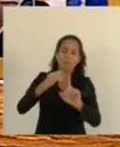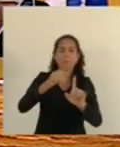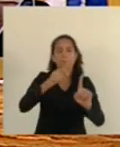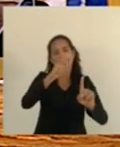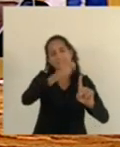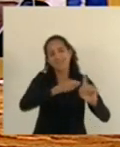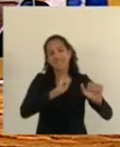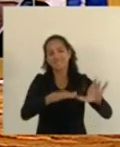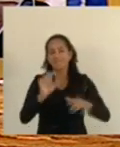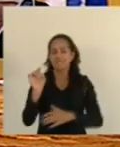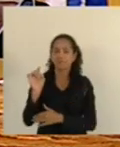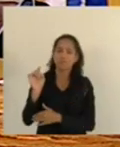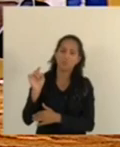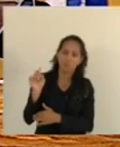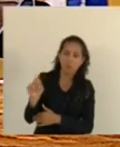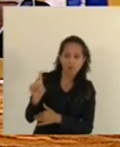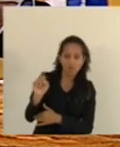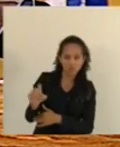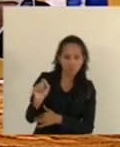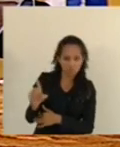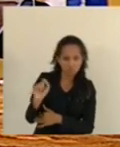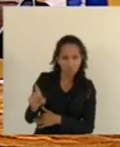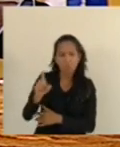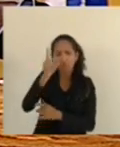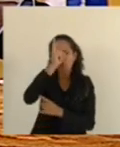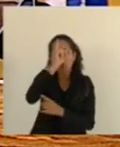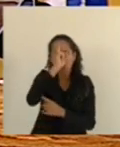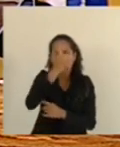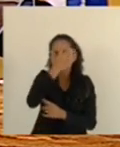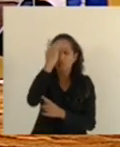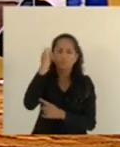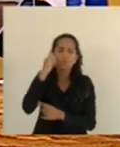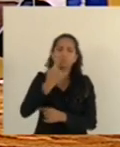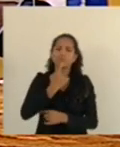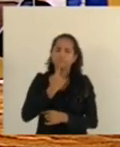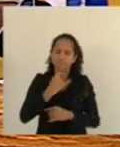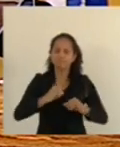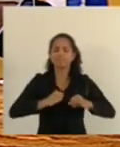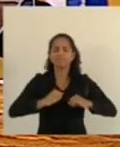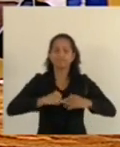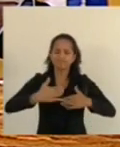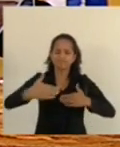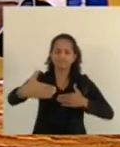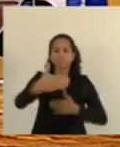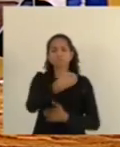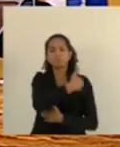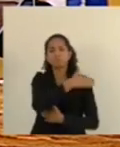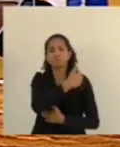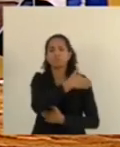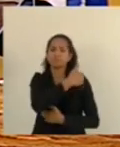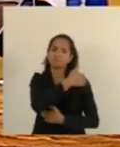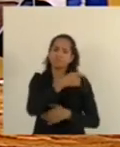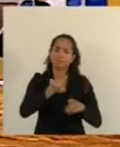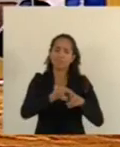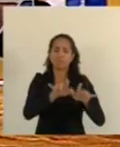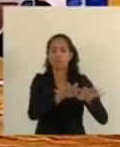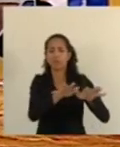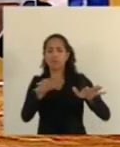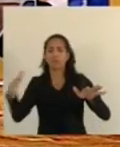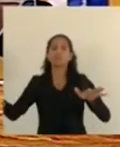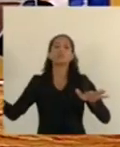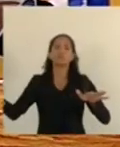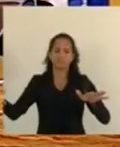uma prática diária. Todos os dias, pessoas surdas sofrem preconceito e exclusão